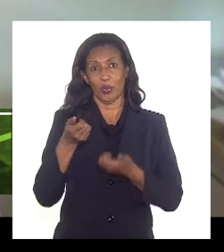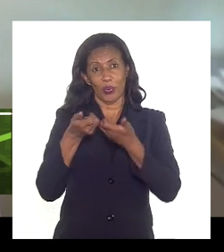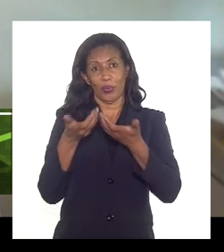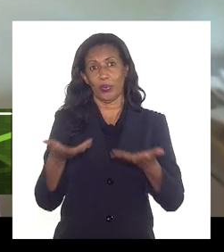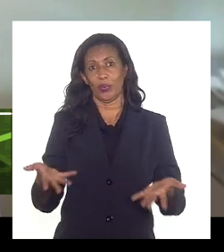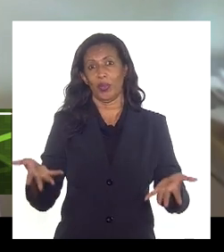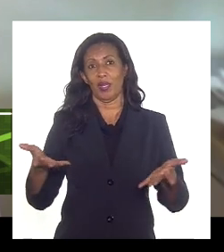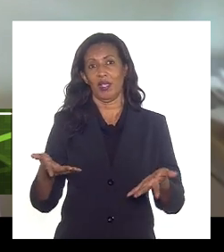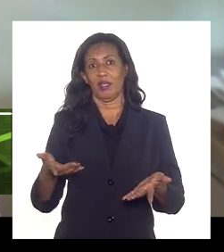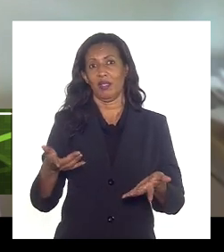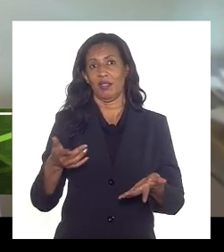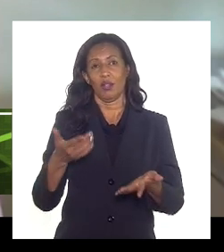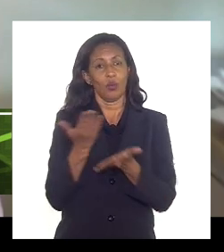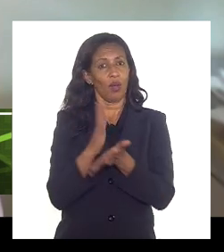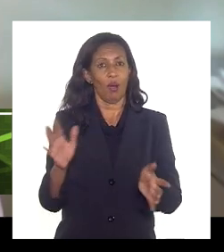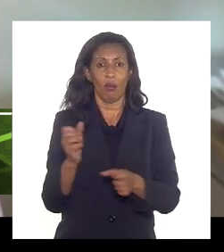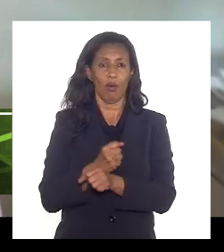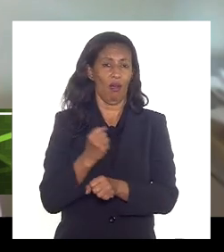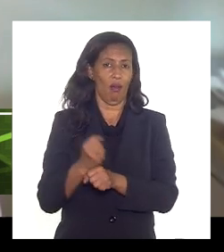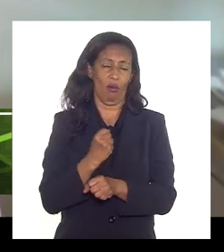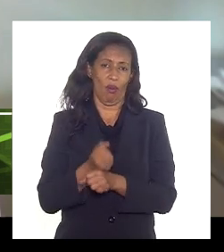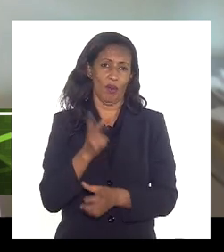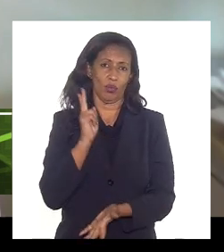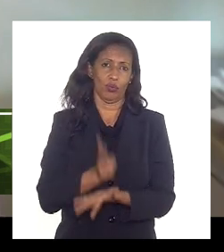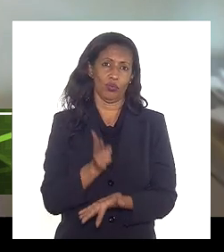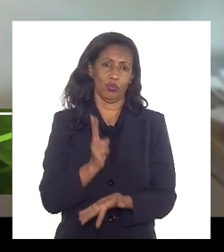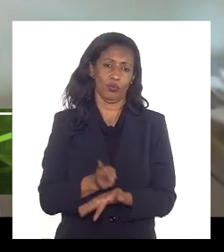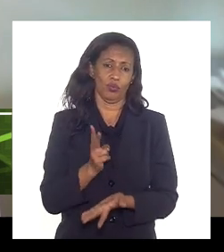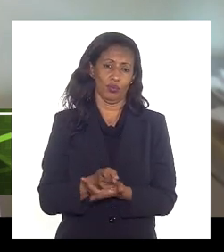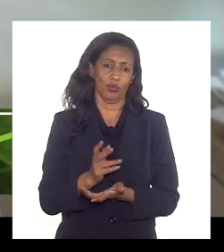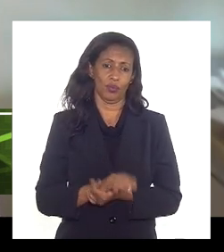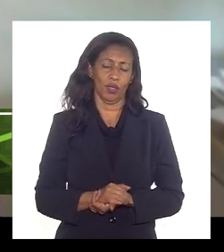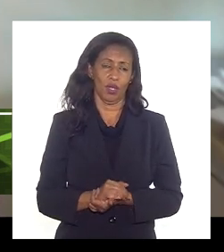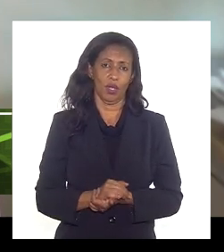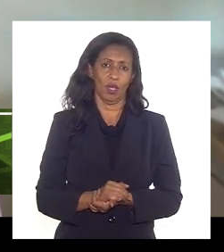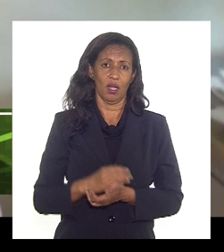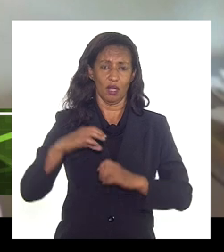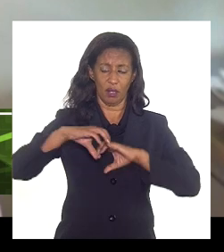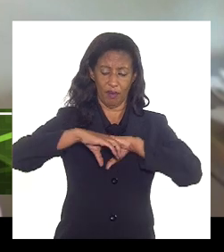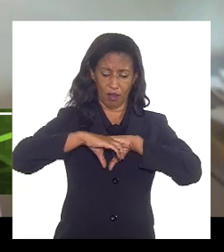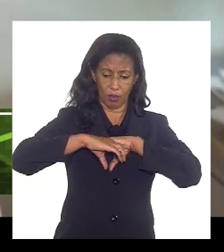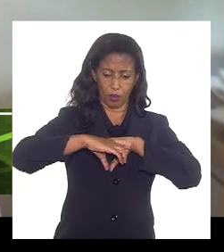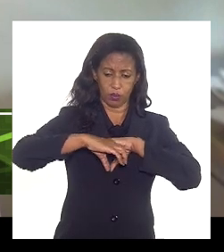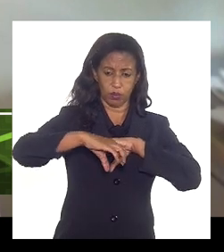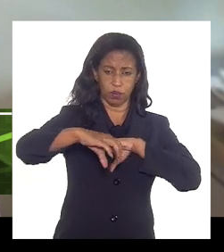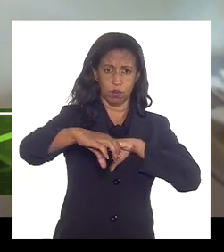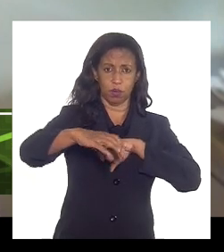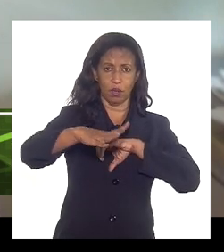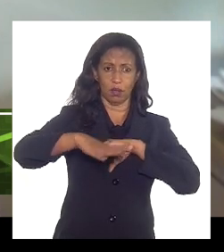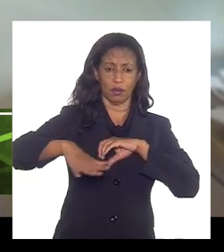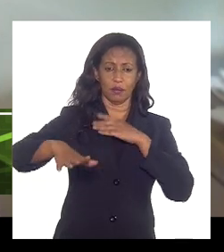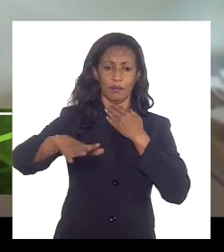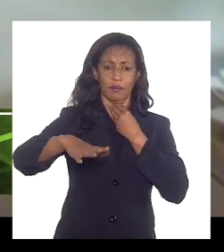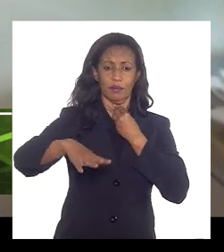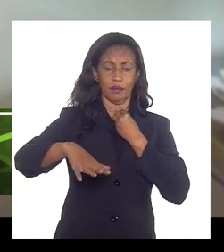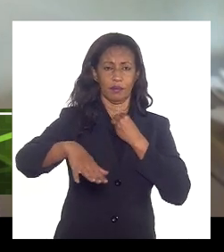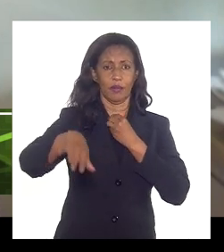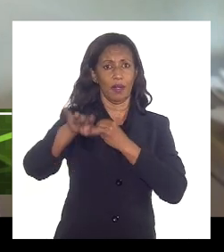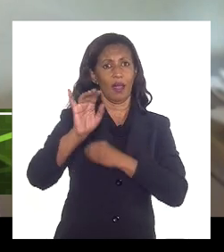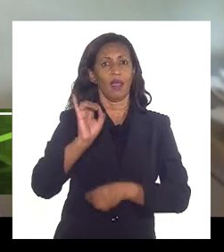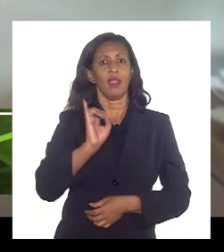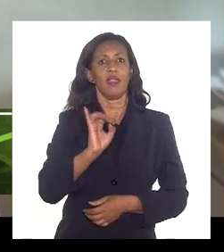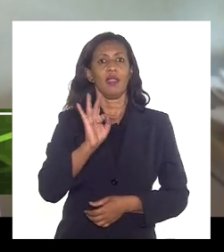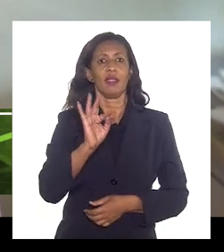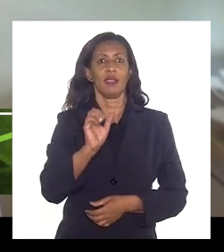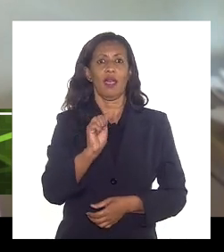concluído que vai abastecer a UGPM do complexo de Itagoraí